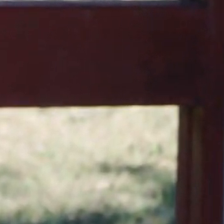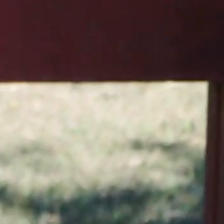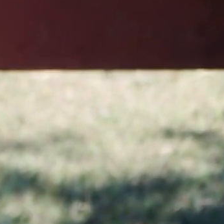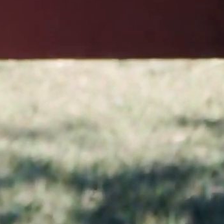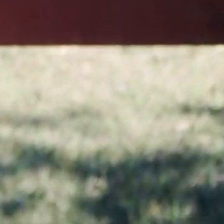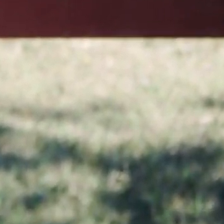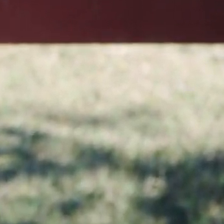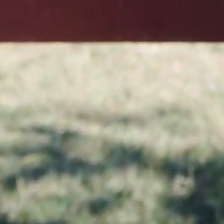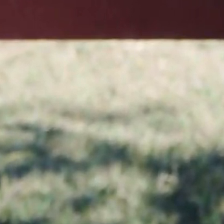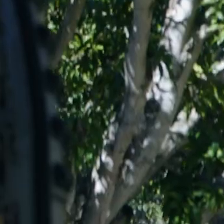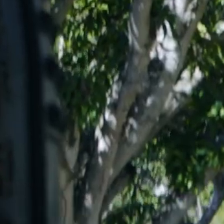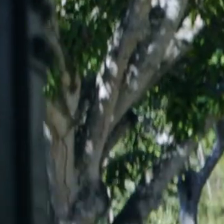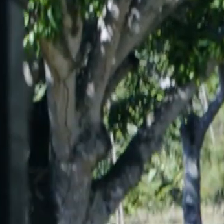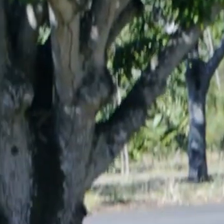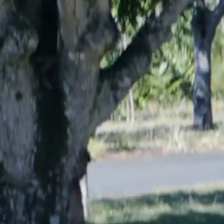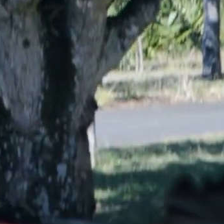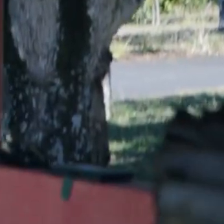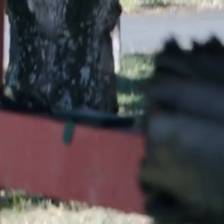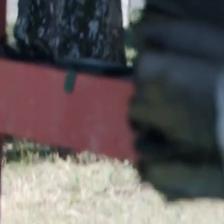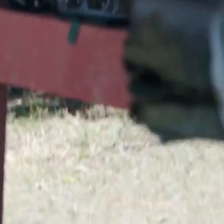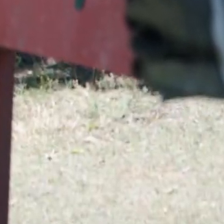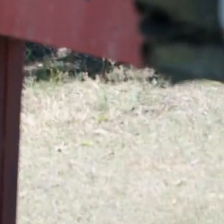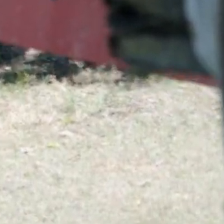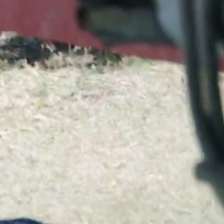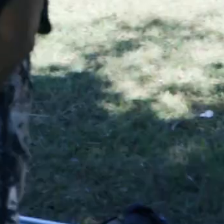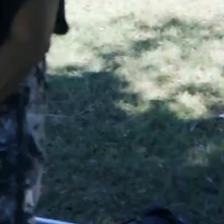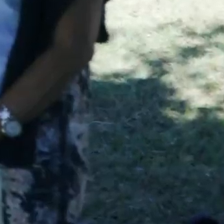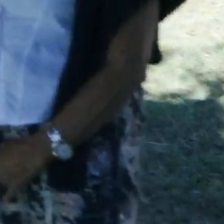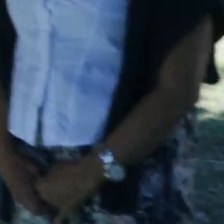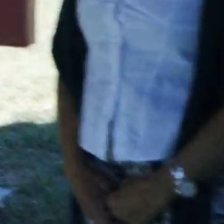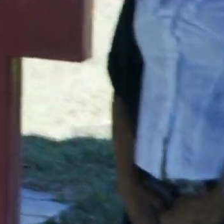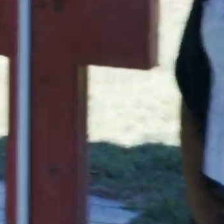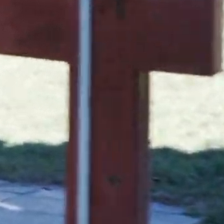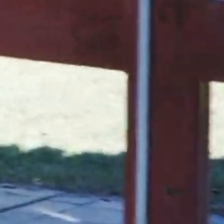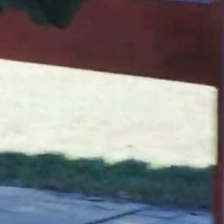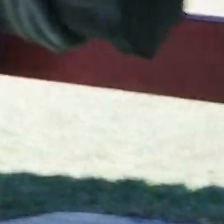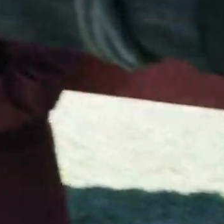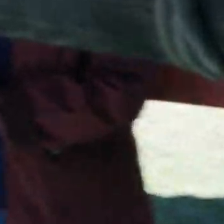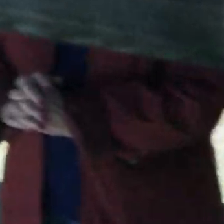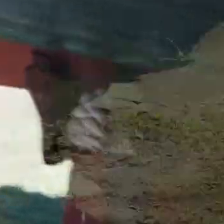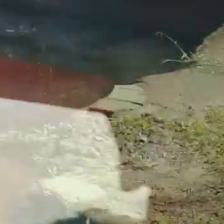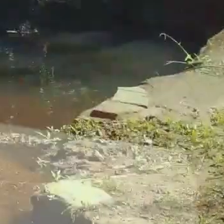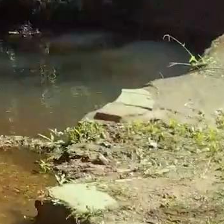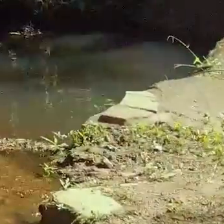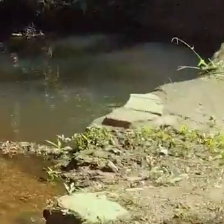e aí e aí e